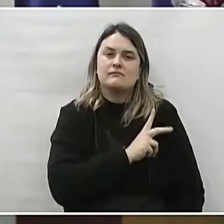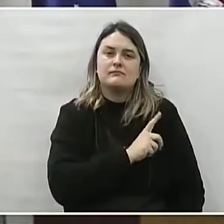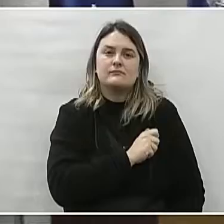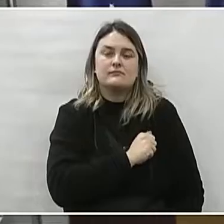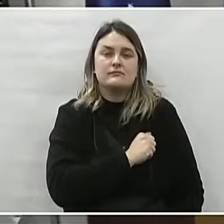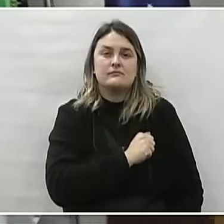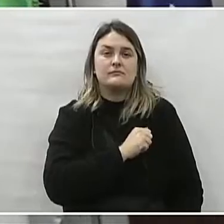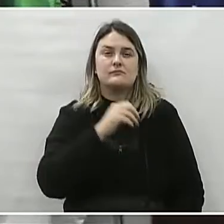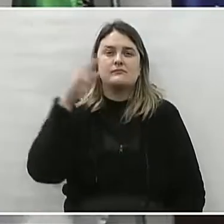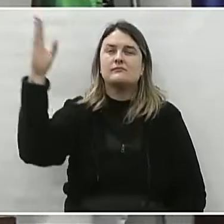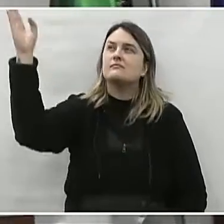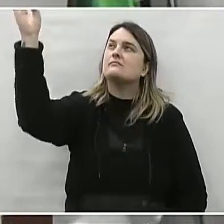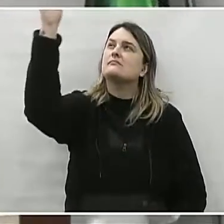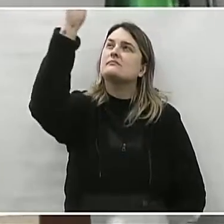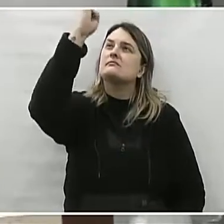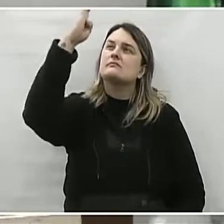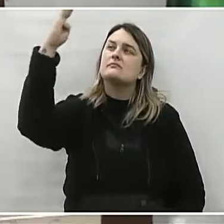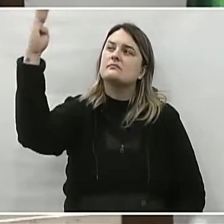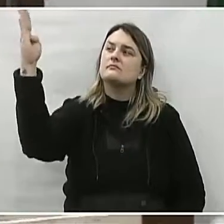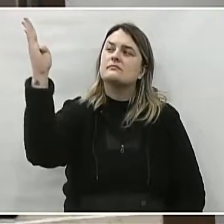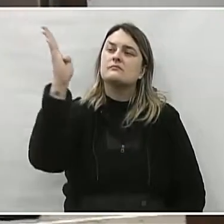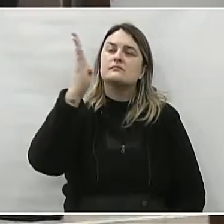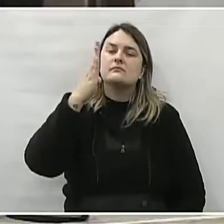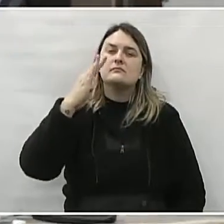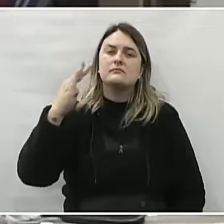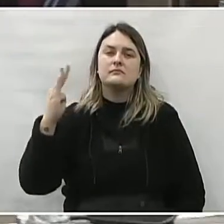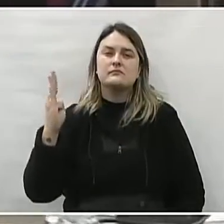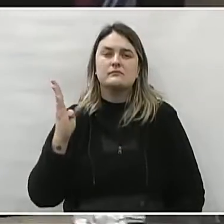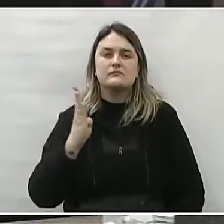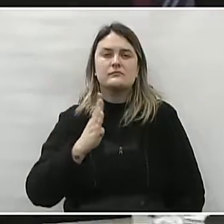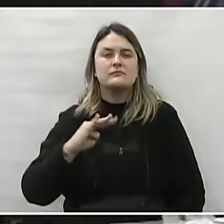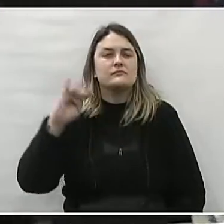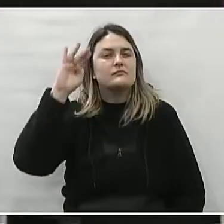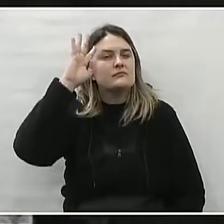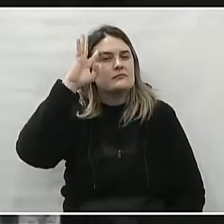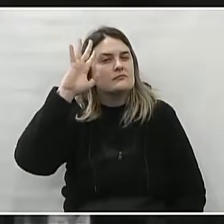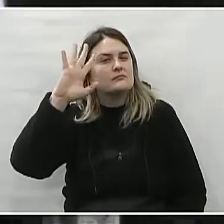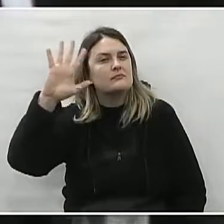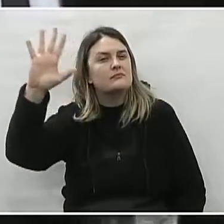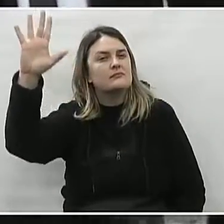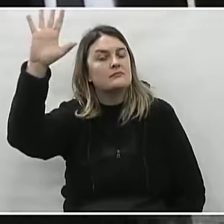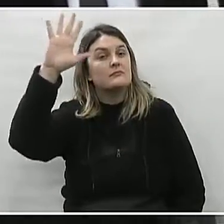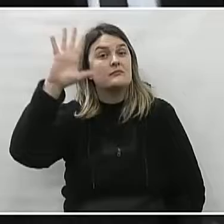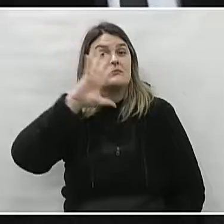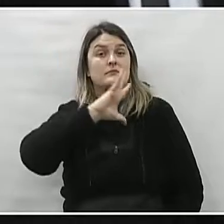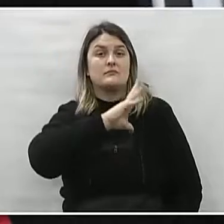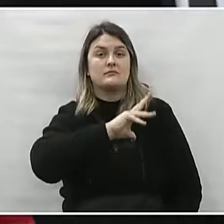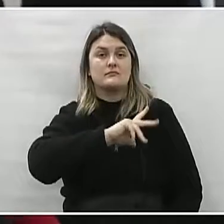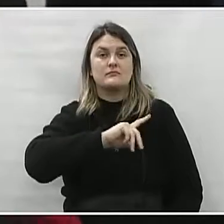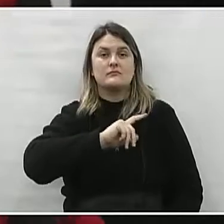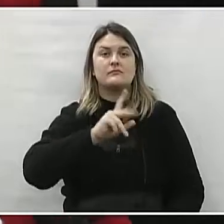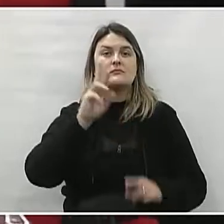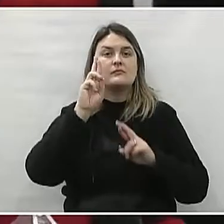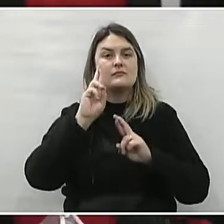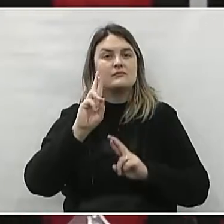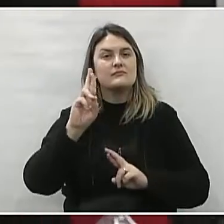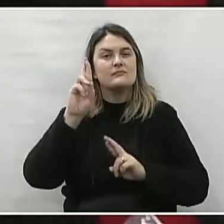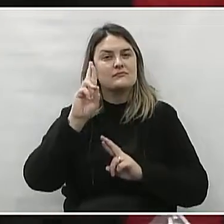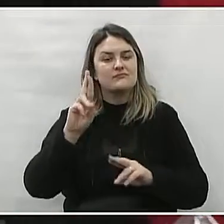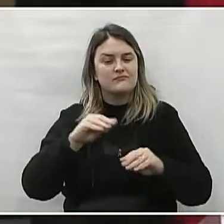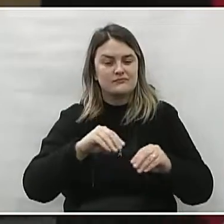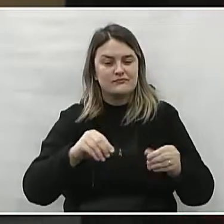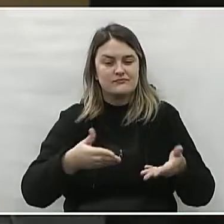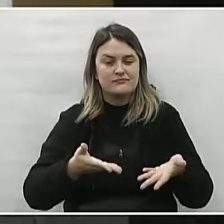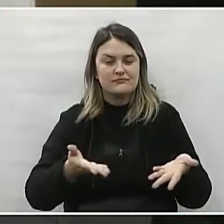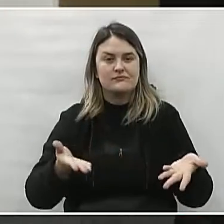amada, cana, trata, salve e sol. Brasil, um sonho intenso, raio vívido, de amor e